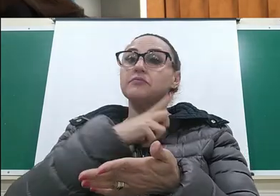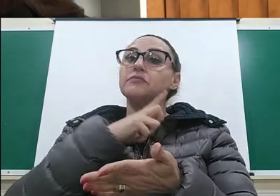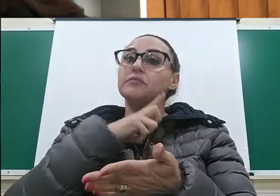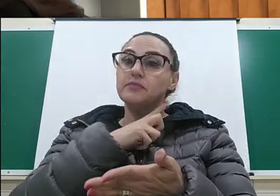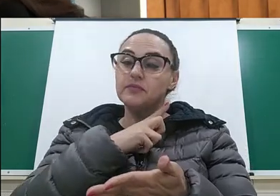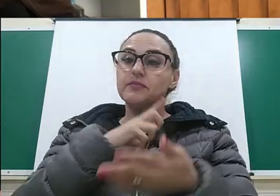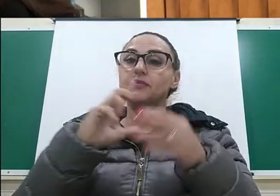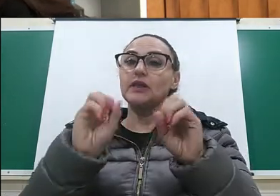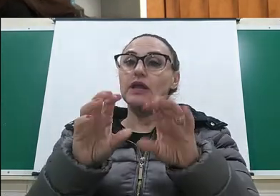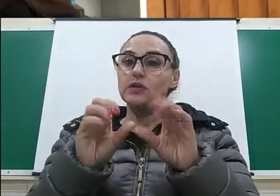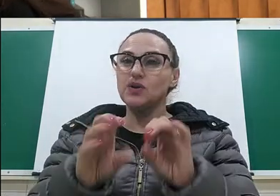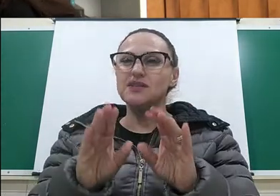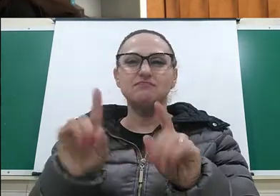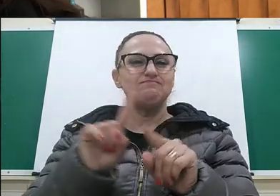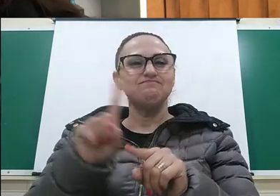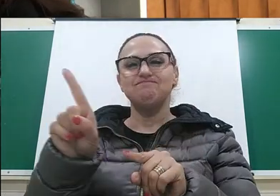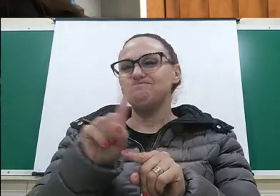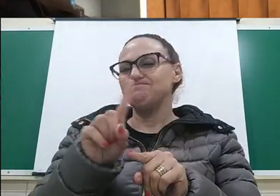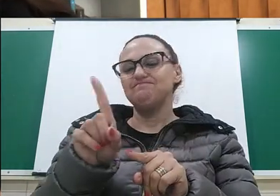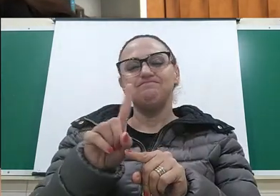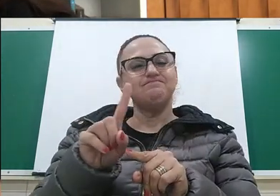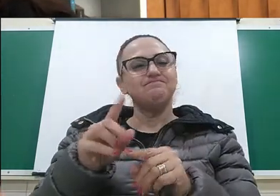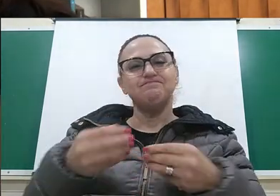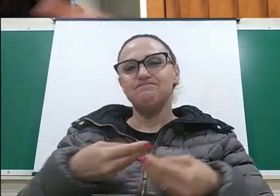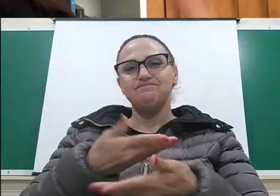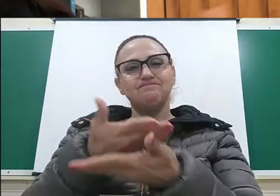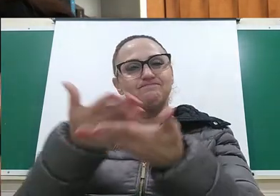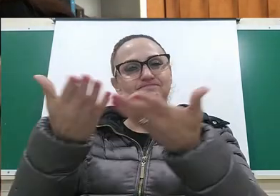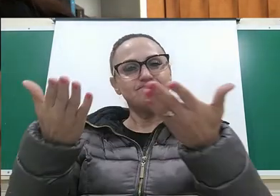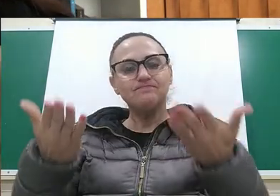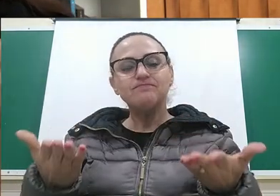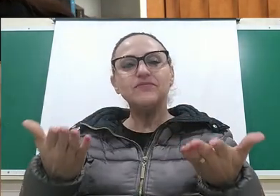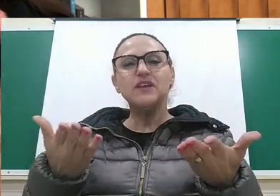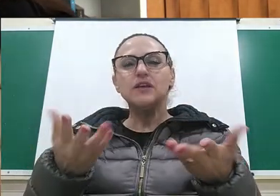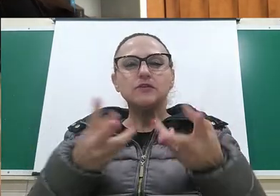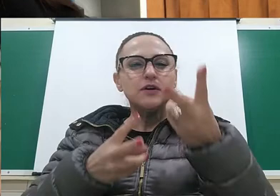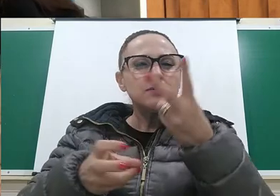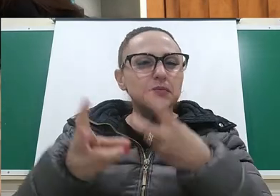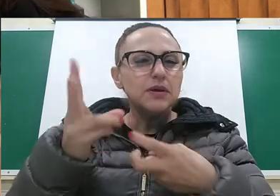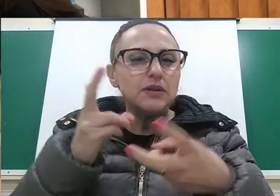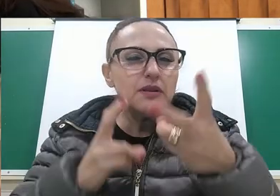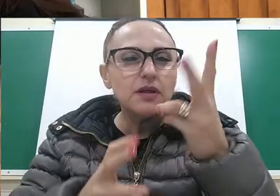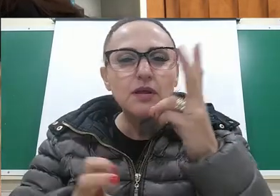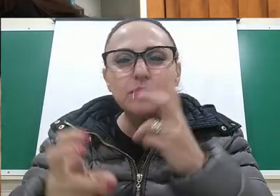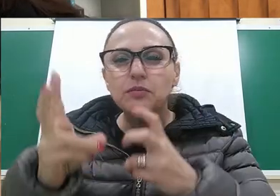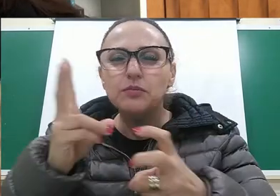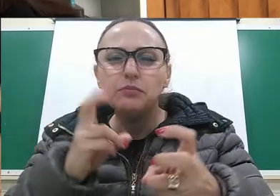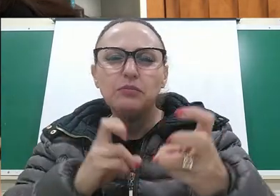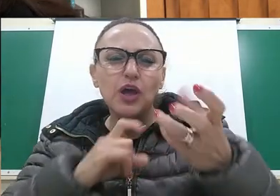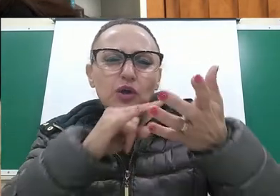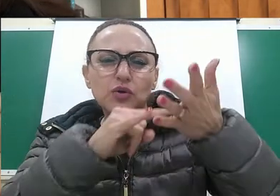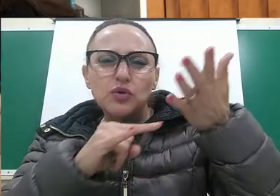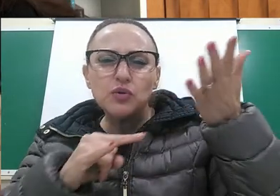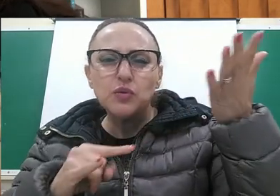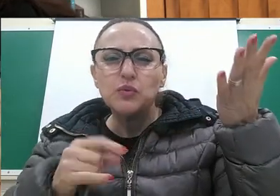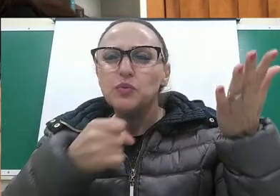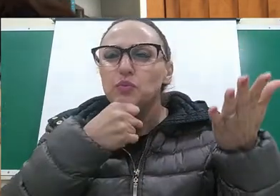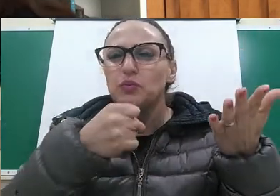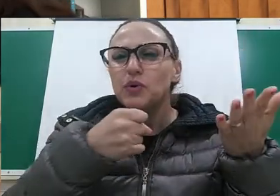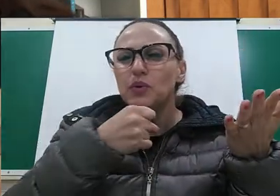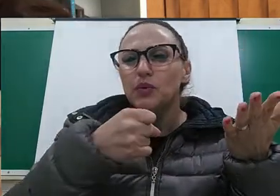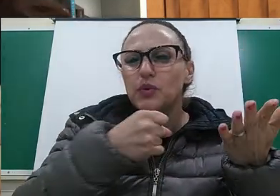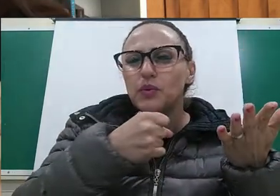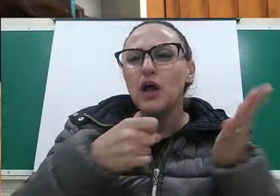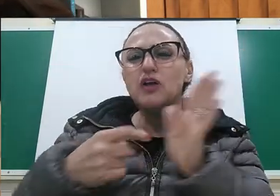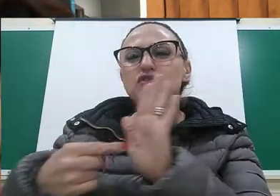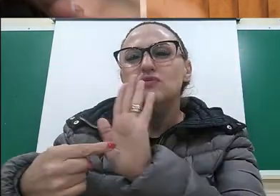a educação não é acessível a todos. E aí, a gente vai ver uma série de reportagens que aparecem na TV de Tempos em